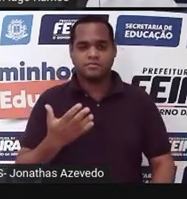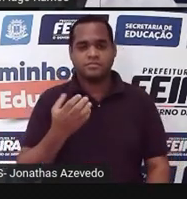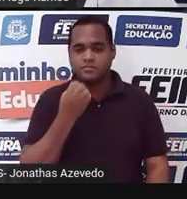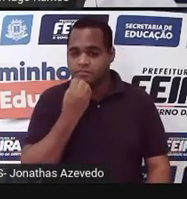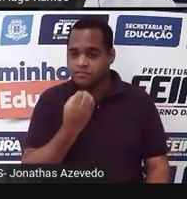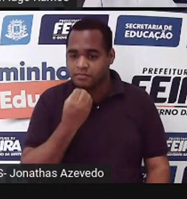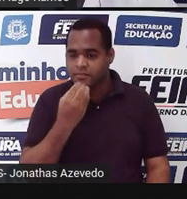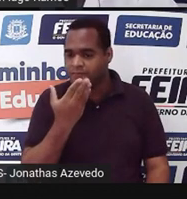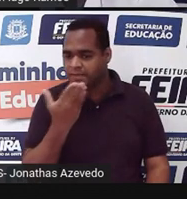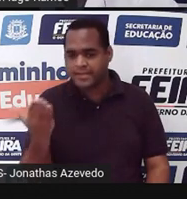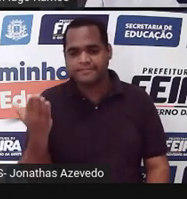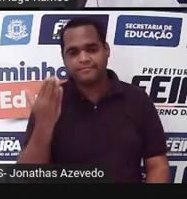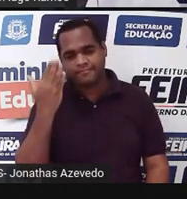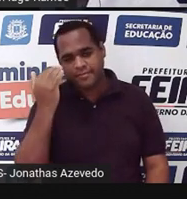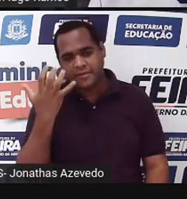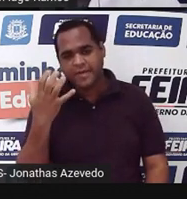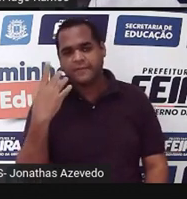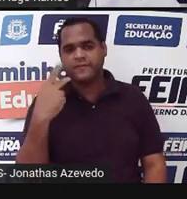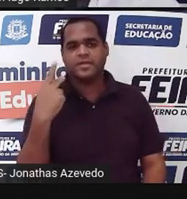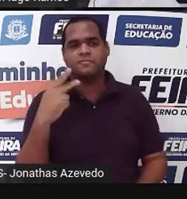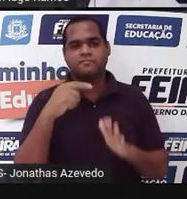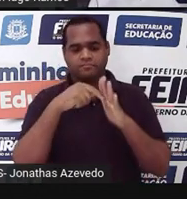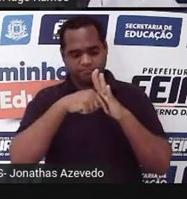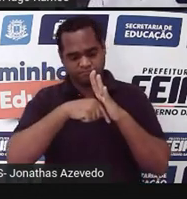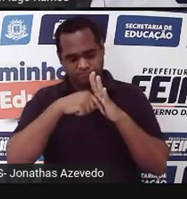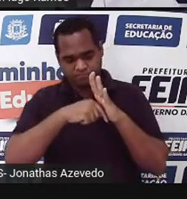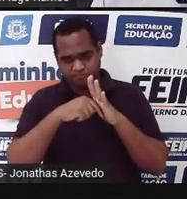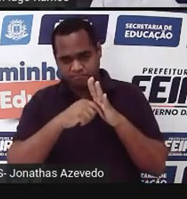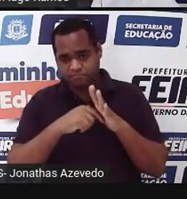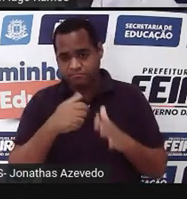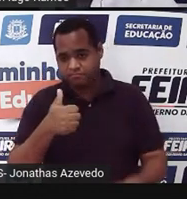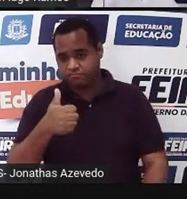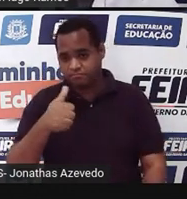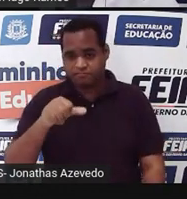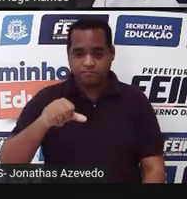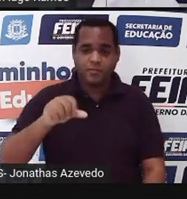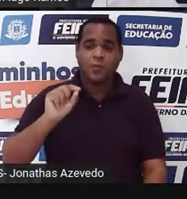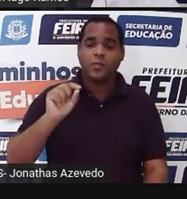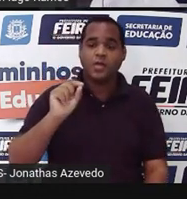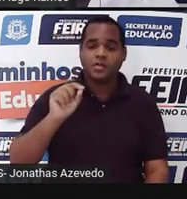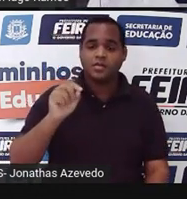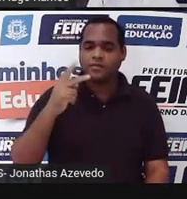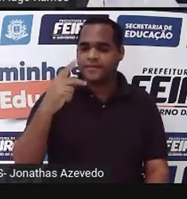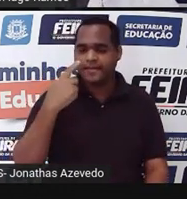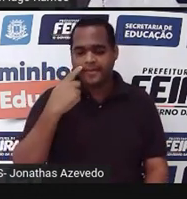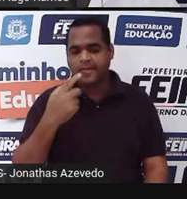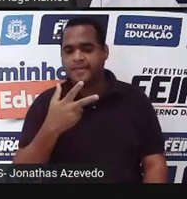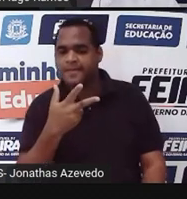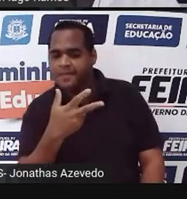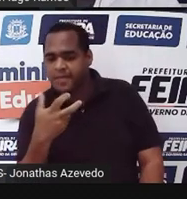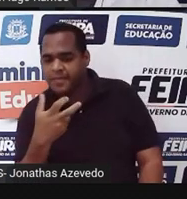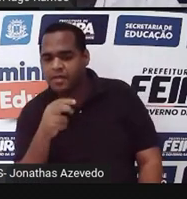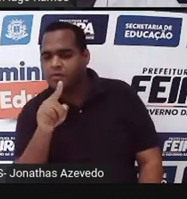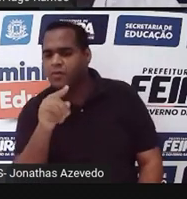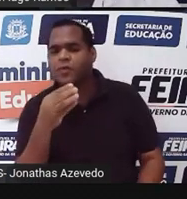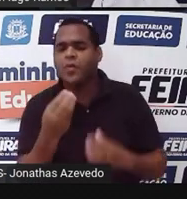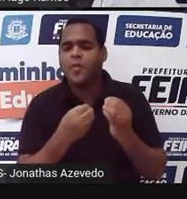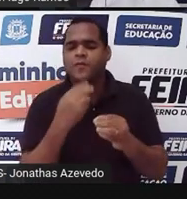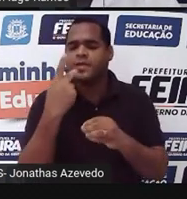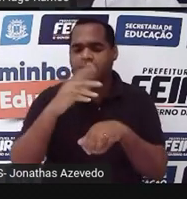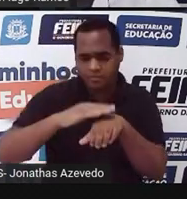você agora fizesse uma avaliação de você mesmo, nesse momento da aula, para perceber o quanto você entendeu